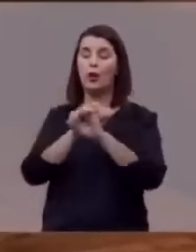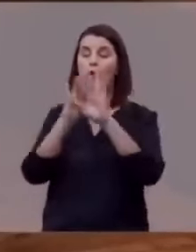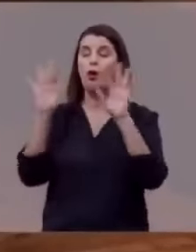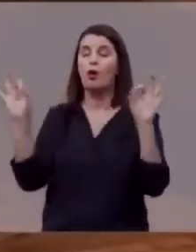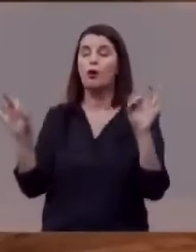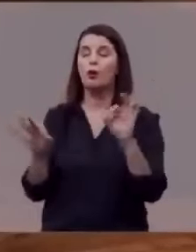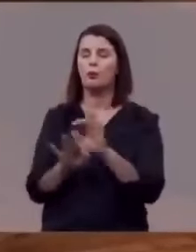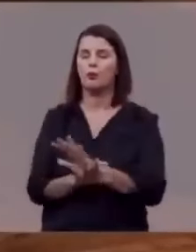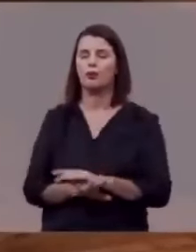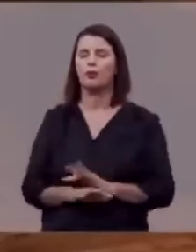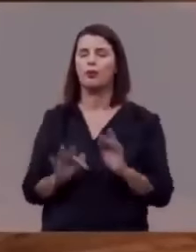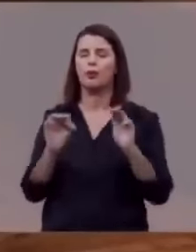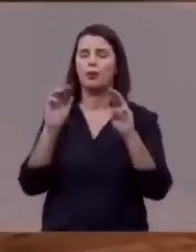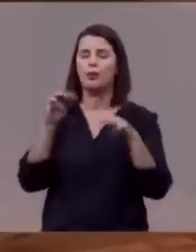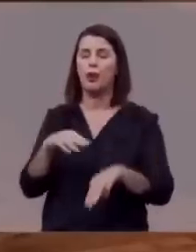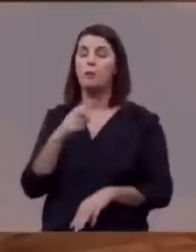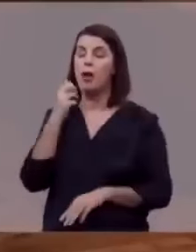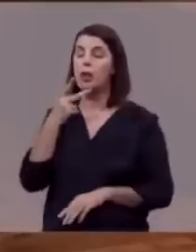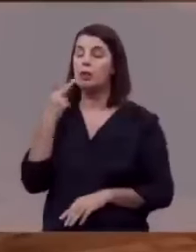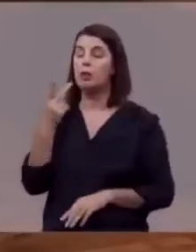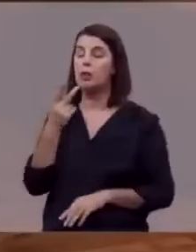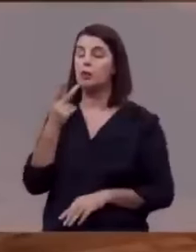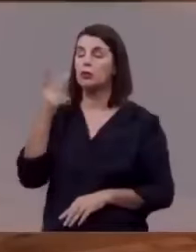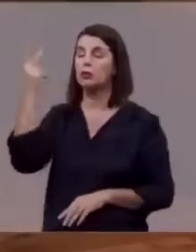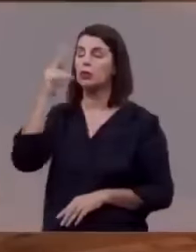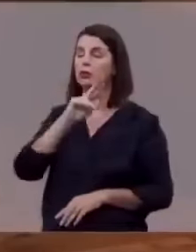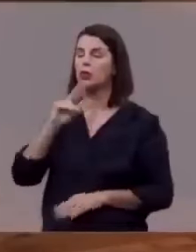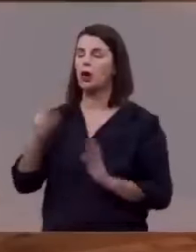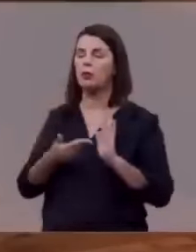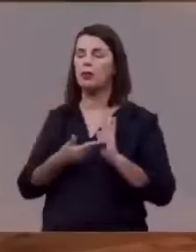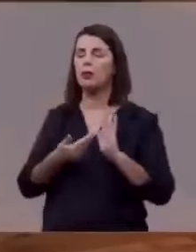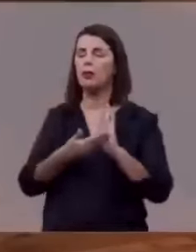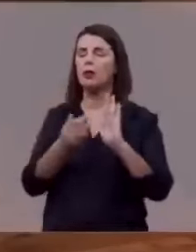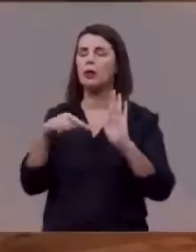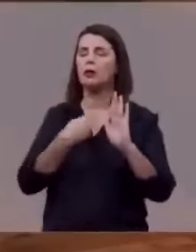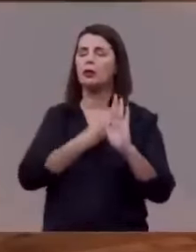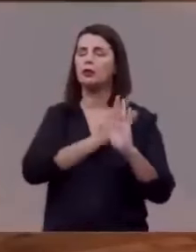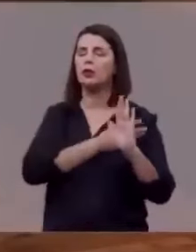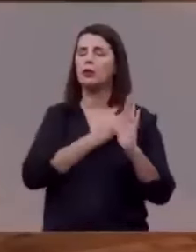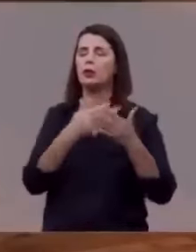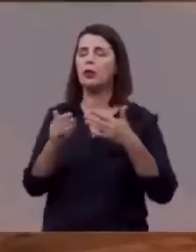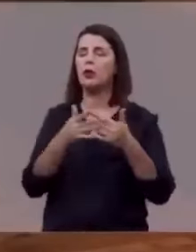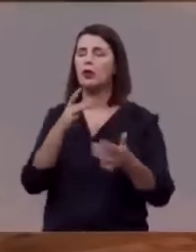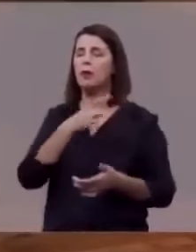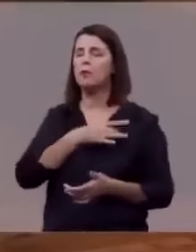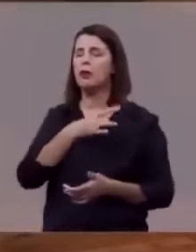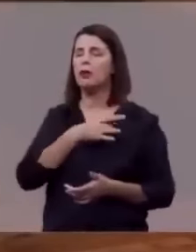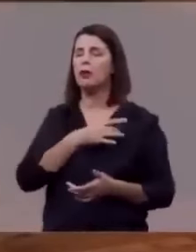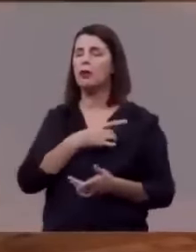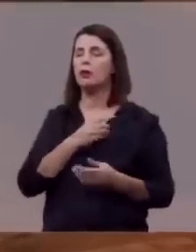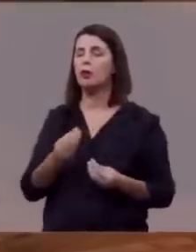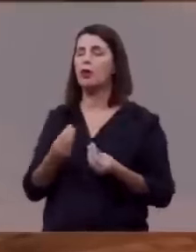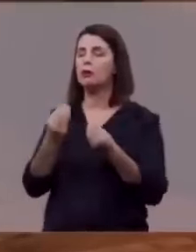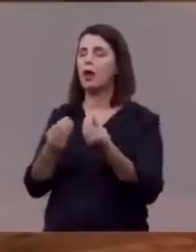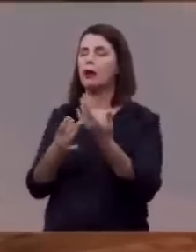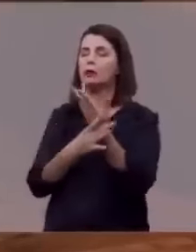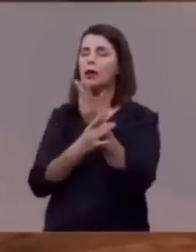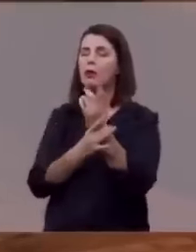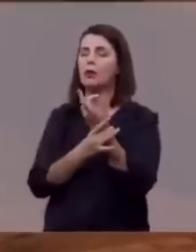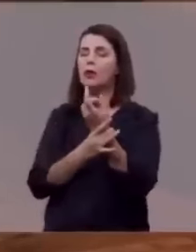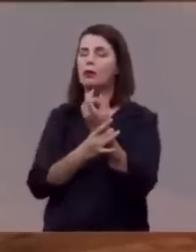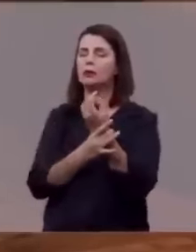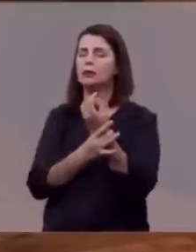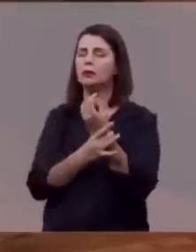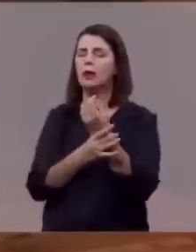bendito é o teu nome, Senhor, tira do nosso coração qualquer temor no futuro, dá-nos segurança de que a história